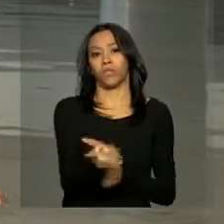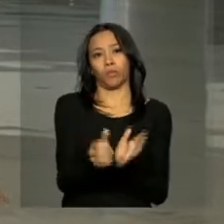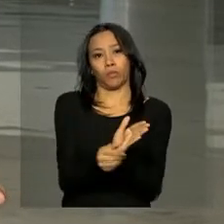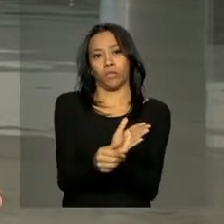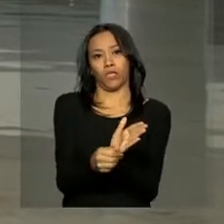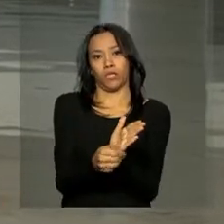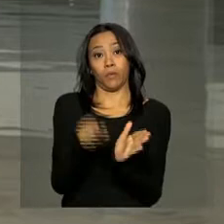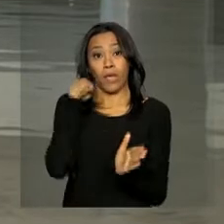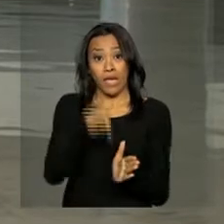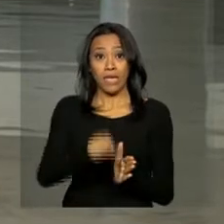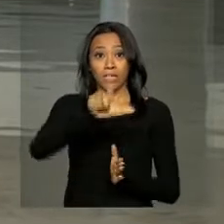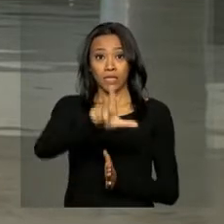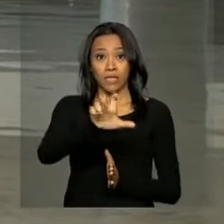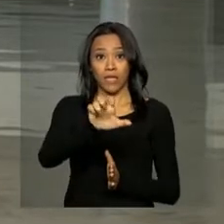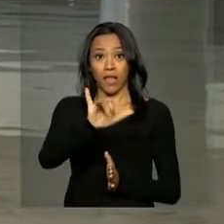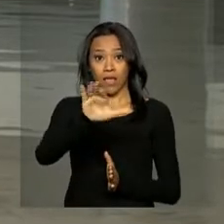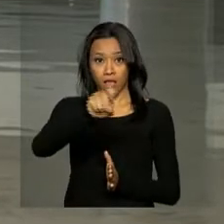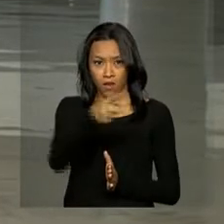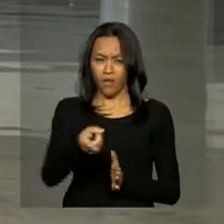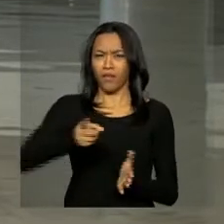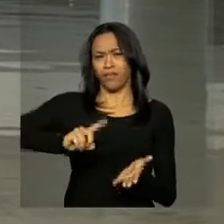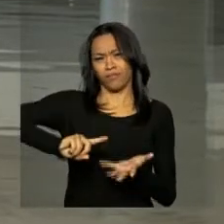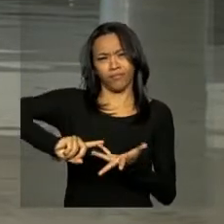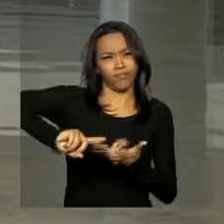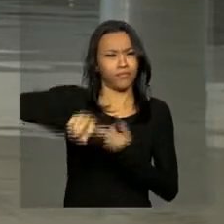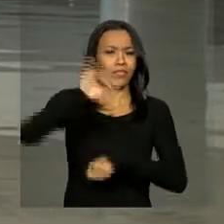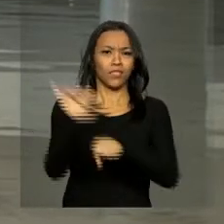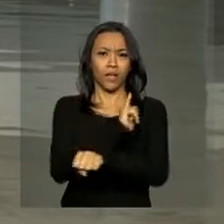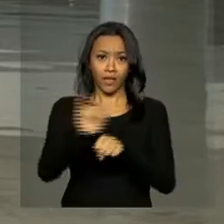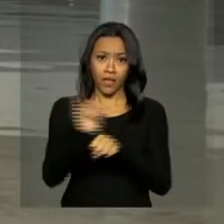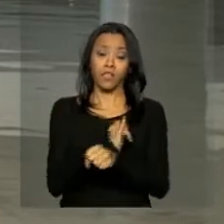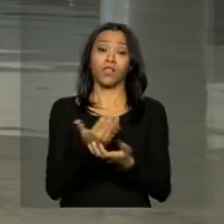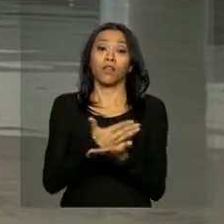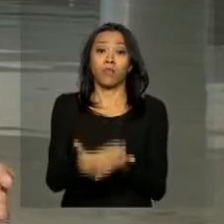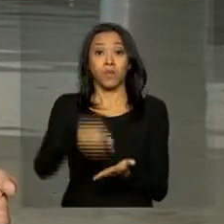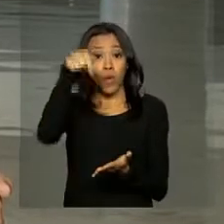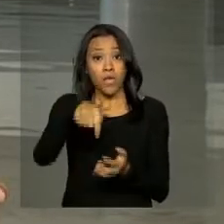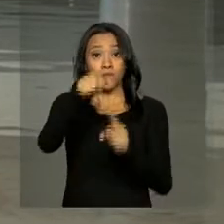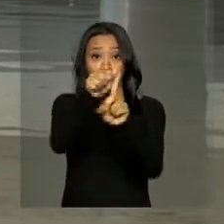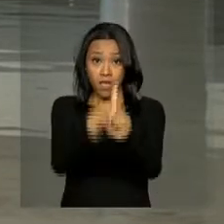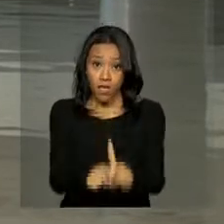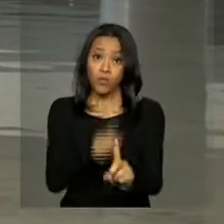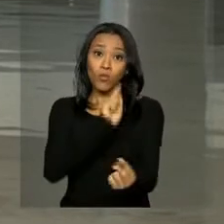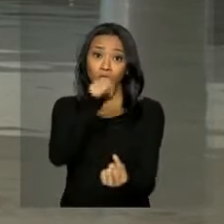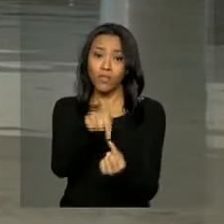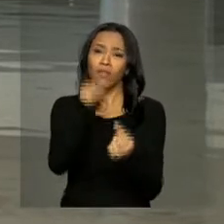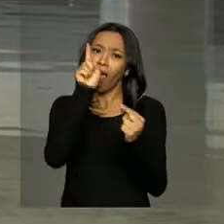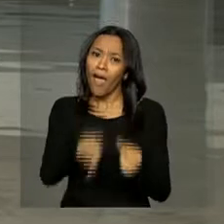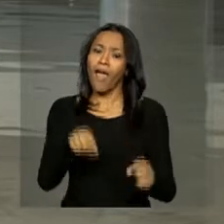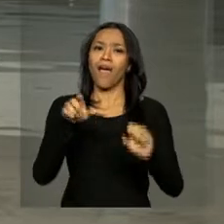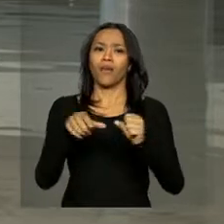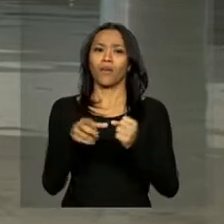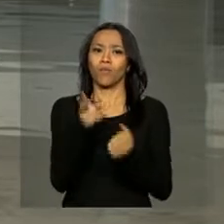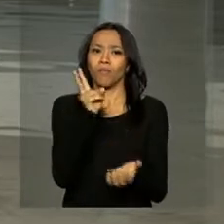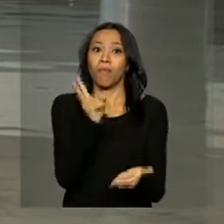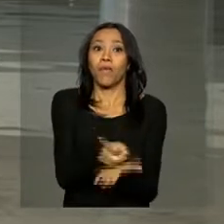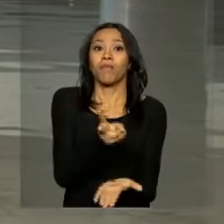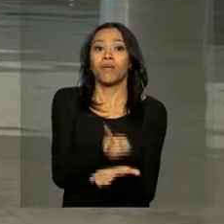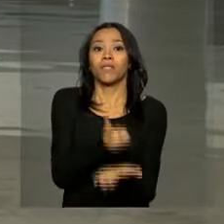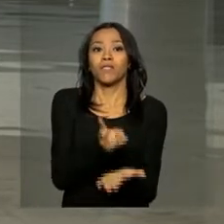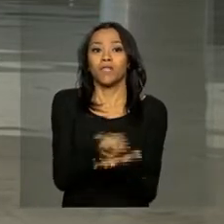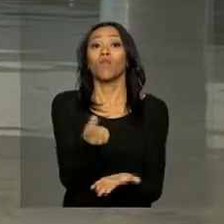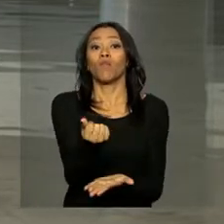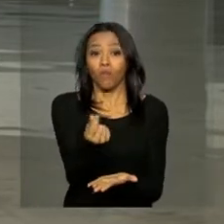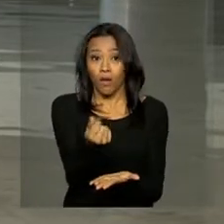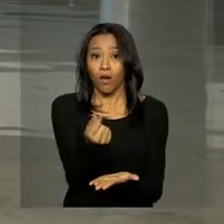leilões fazem parte de uma série de operações que começaram no início desse mês e o objetivo é segurar os preços do grão. Isso porque